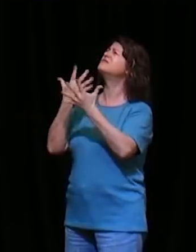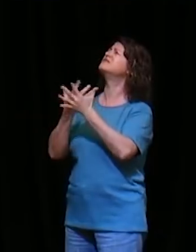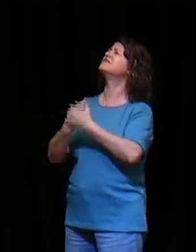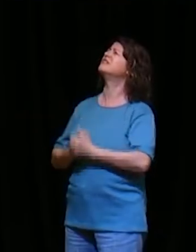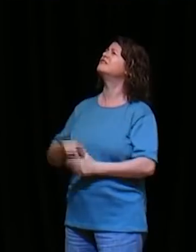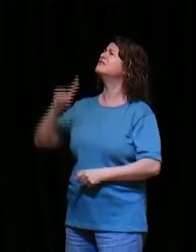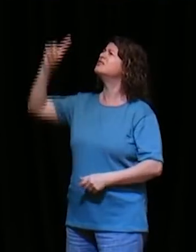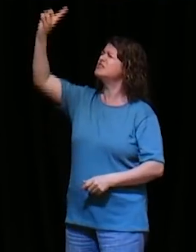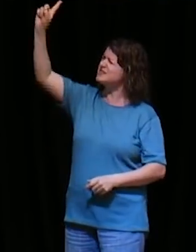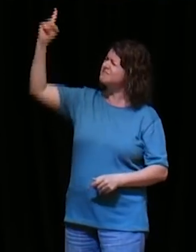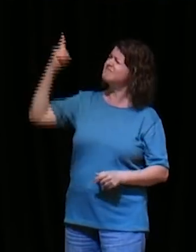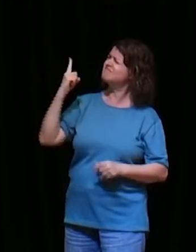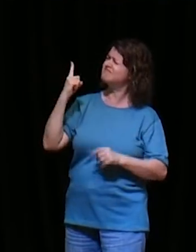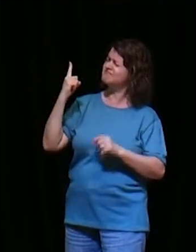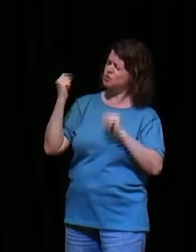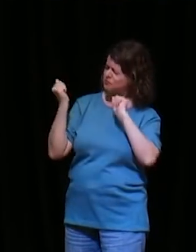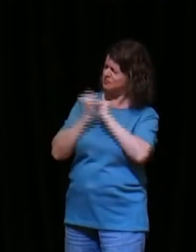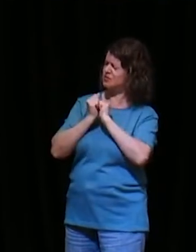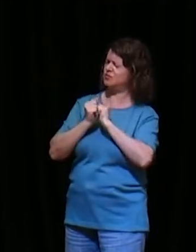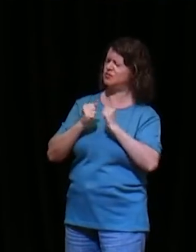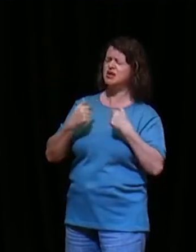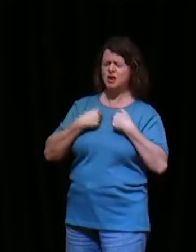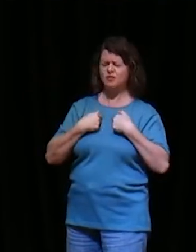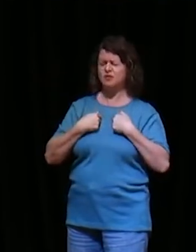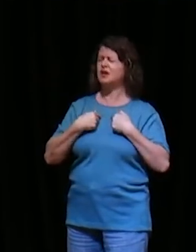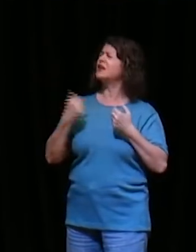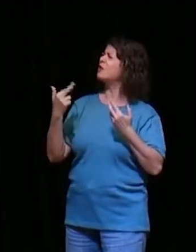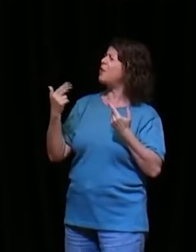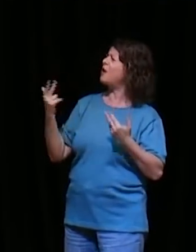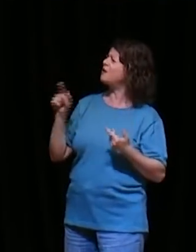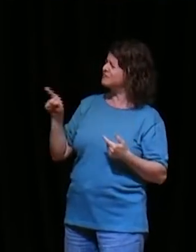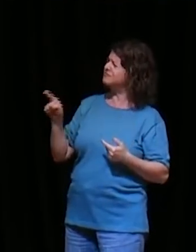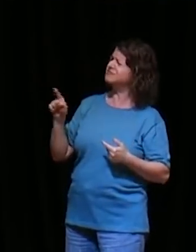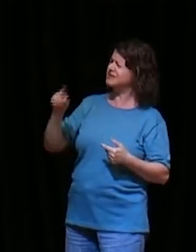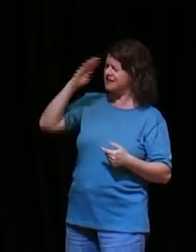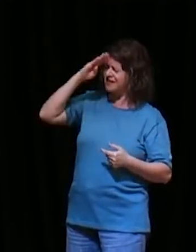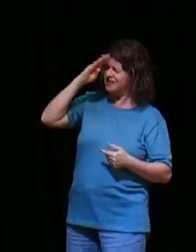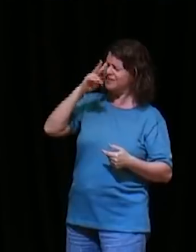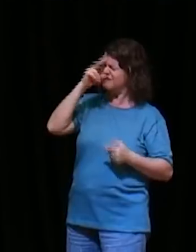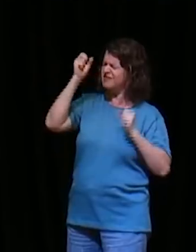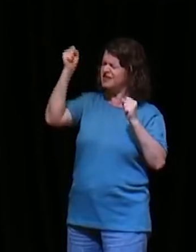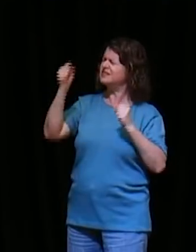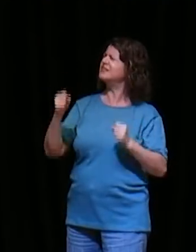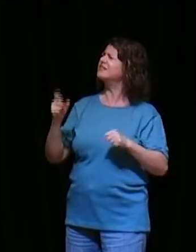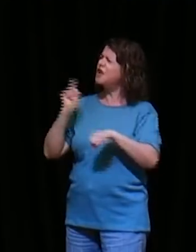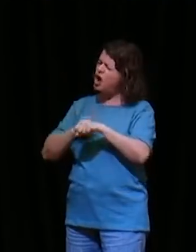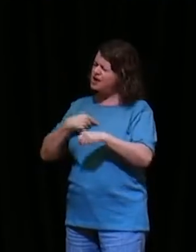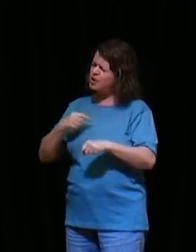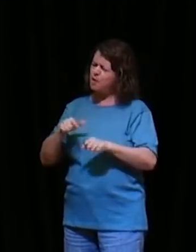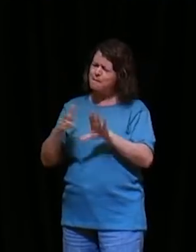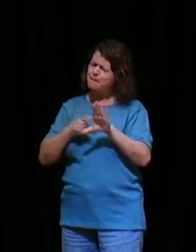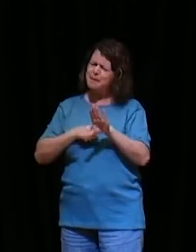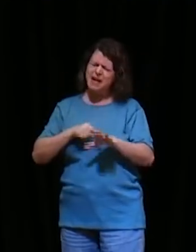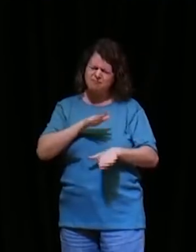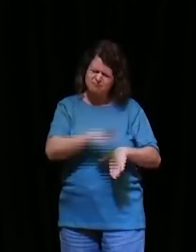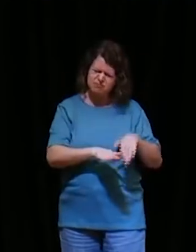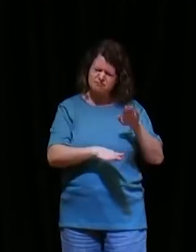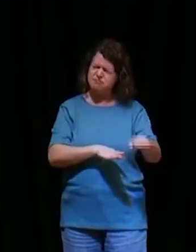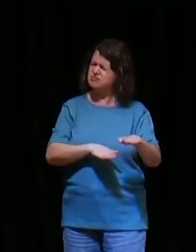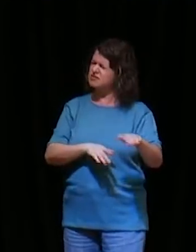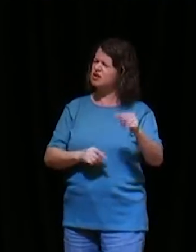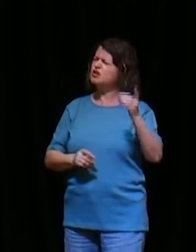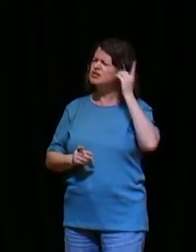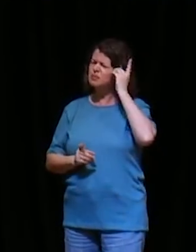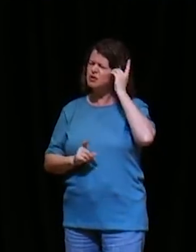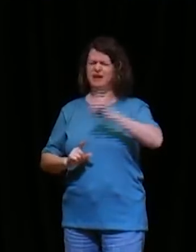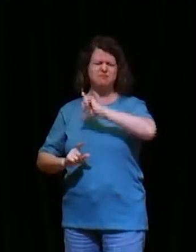como guerreiro valente, excelente, eu quero concordar, aqui na terra, que quando eu botar, a planta do meu pé, na casa daquele homem, aquele espírito imundo, vai bater